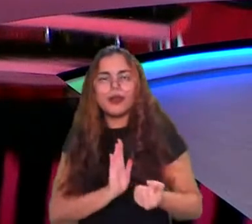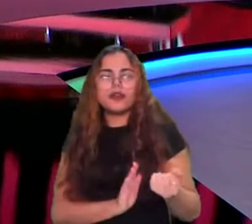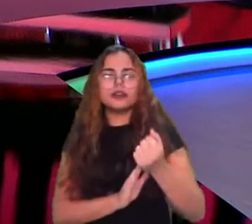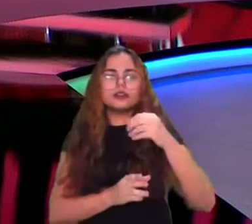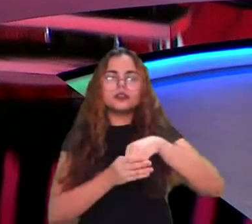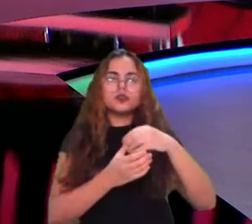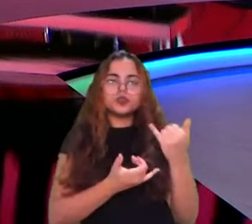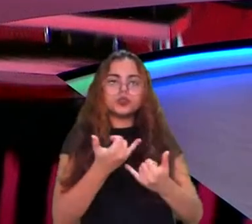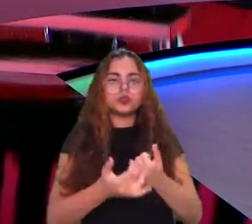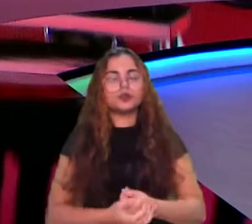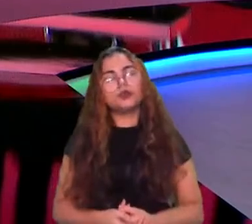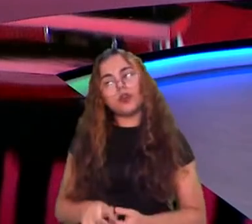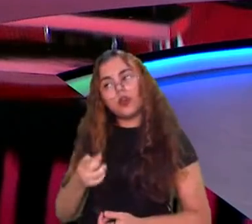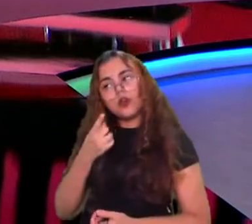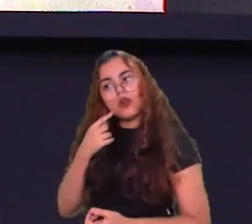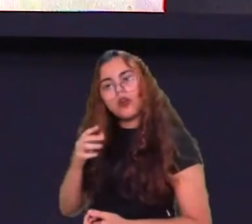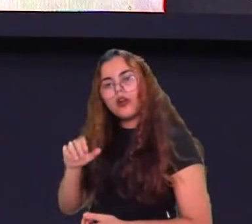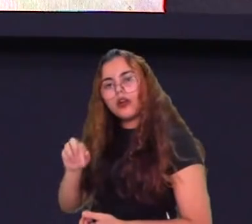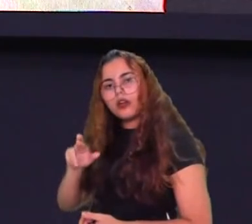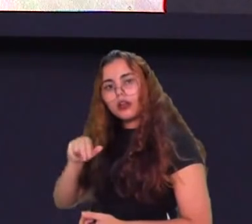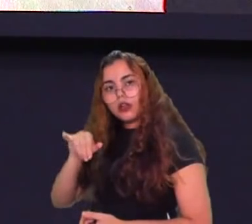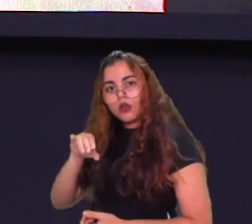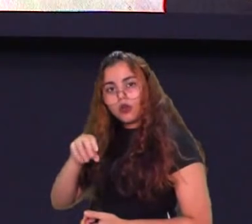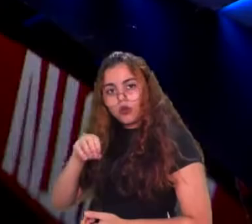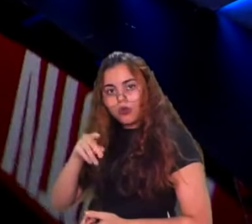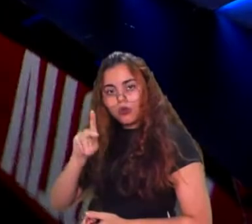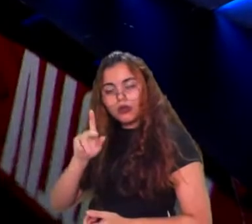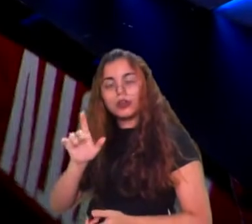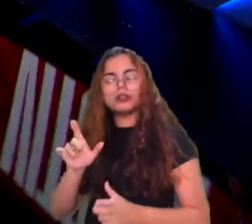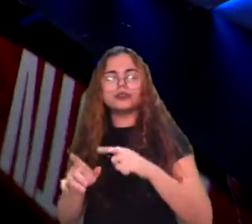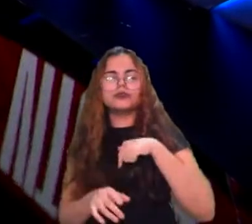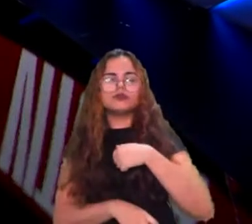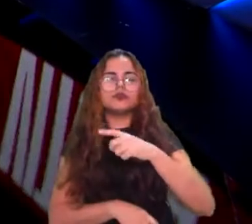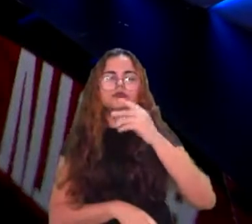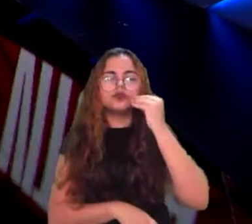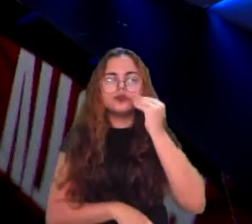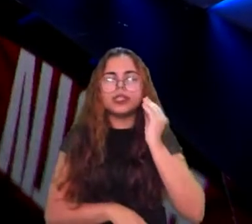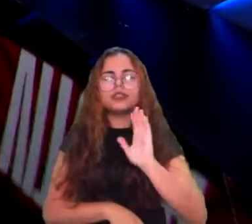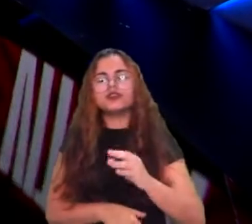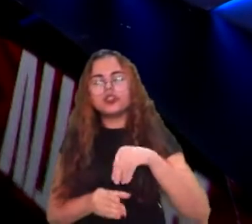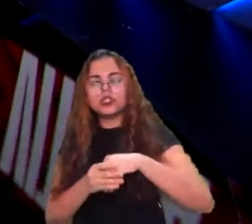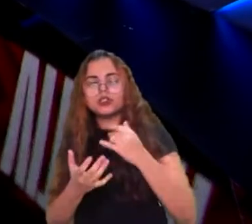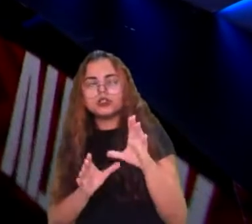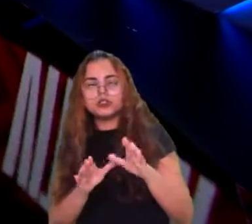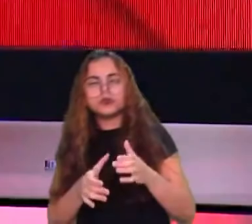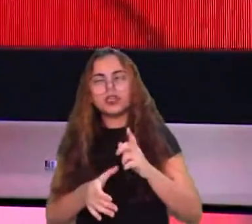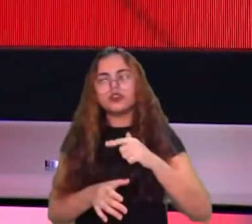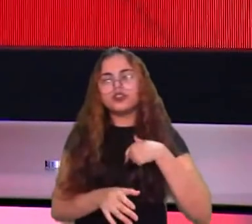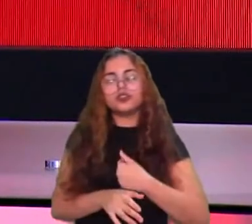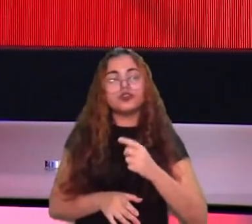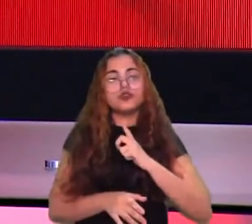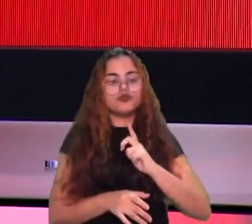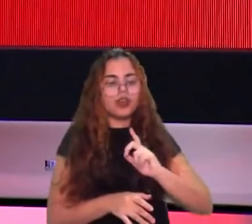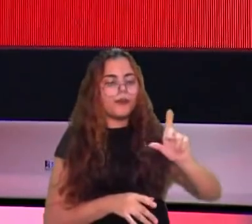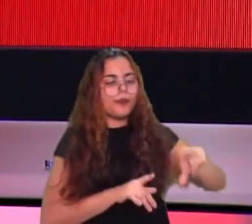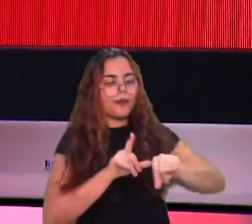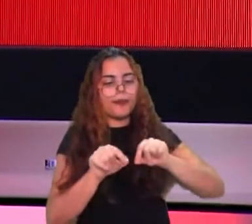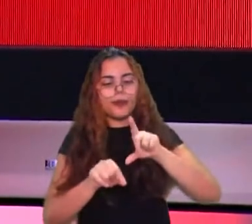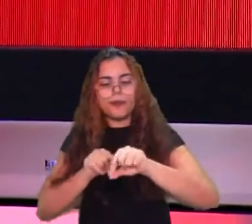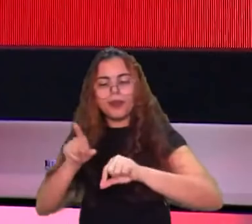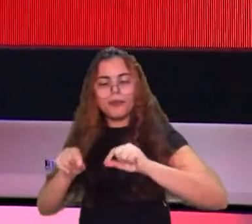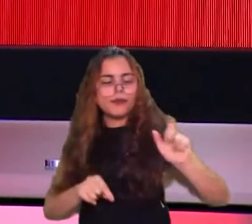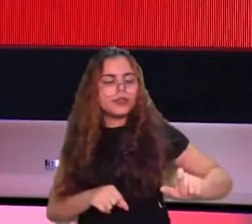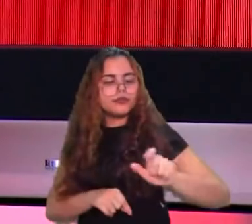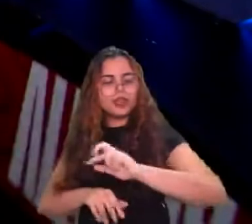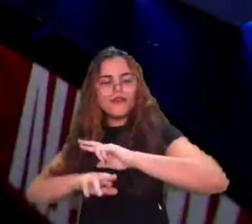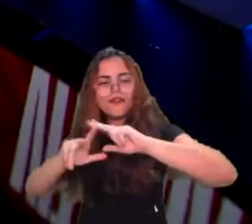uma experiência em time, já que a gente pegou peças diferentes de vários times diferentes e uniu, né, que assim, eu olho pra essa pen e eu vejo muito